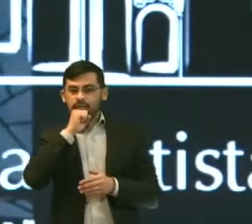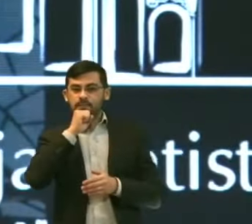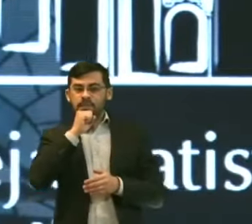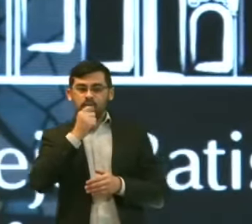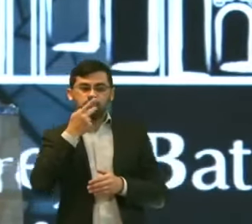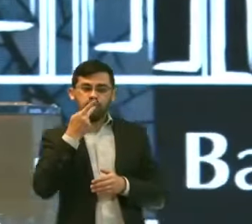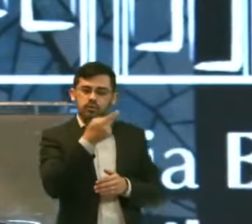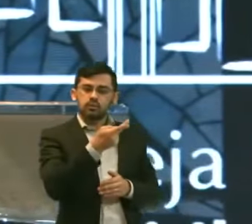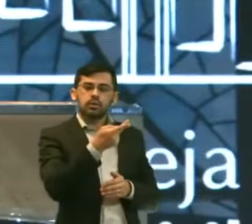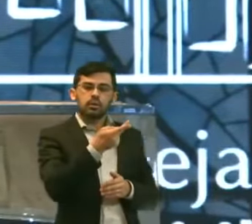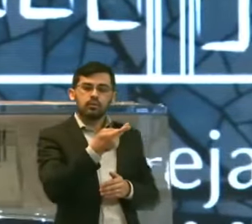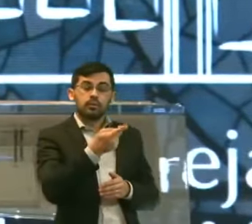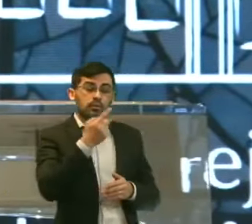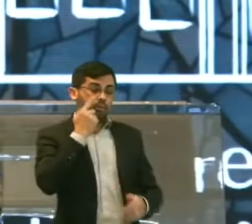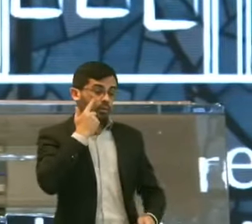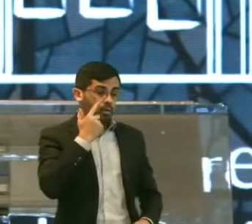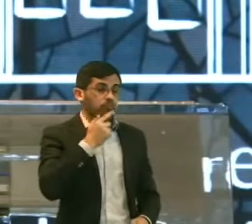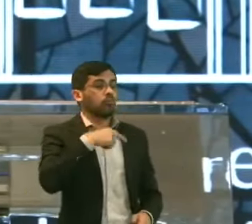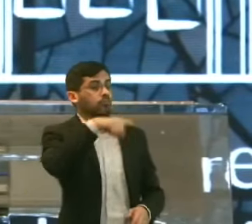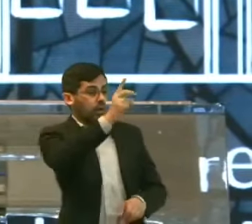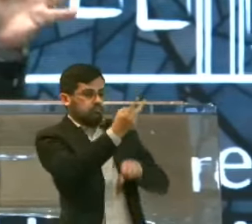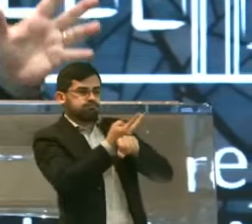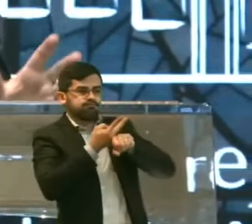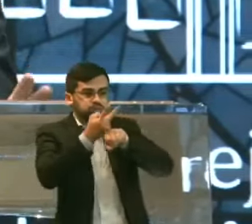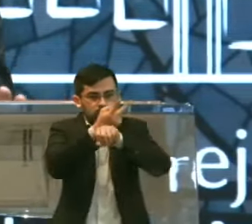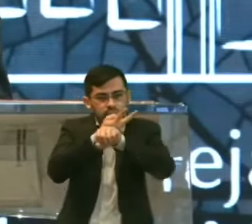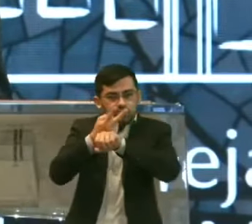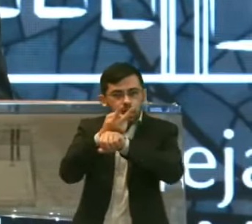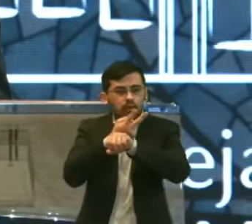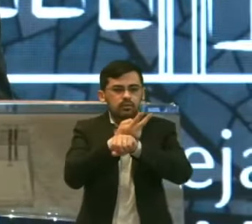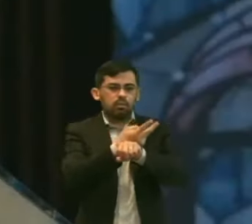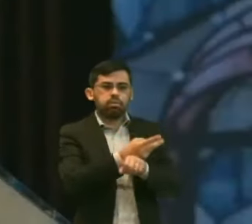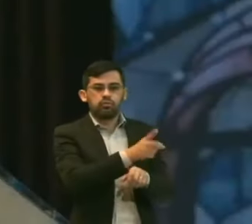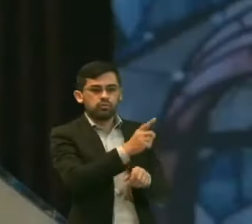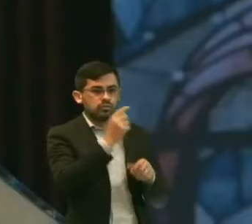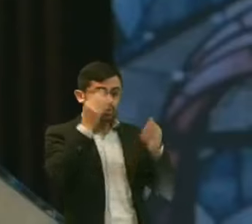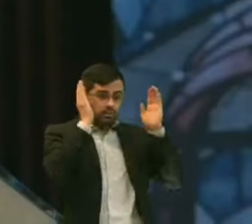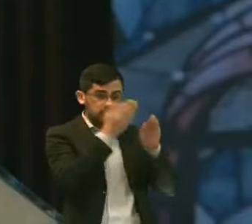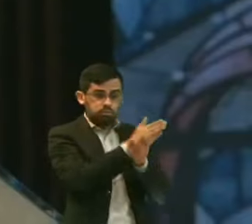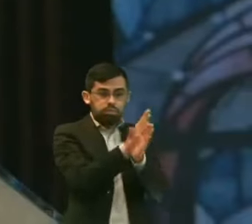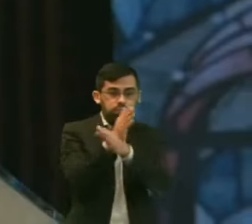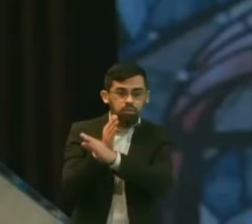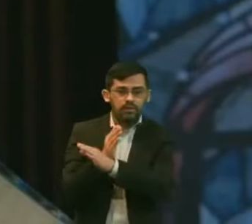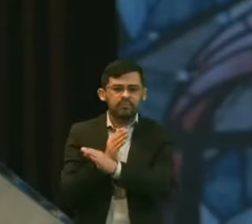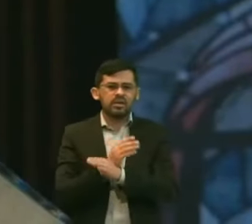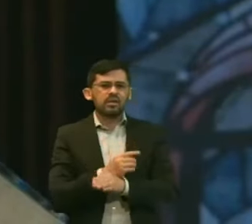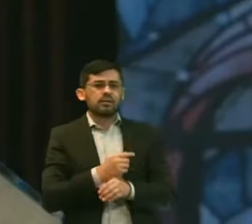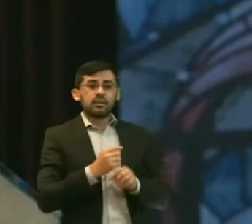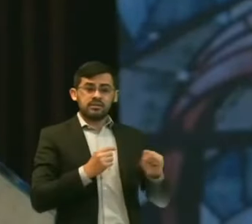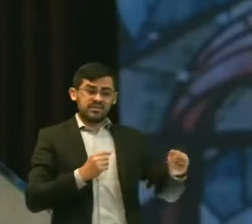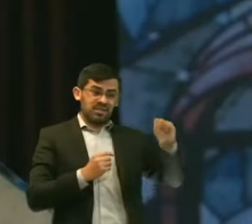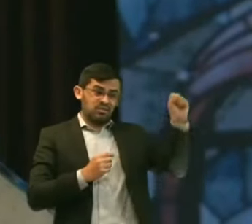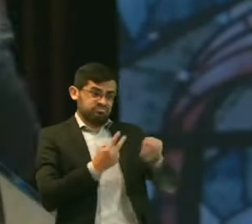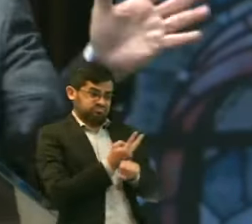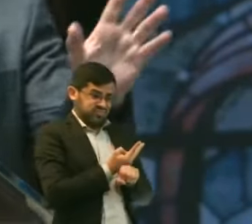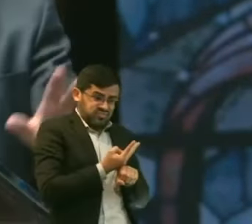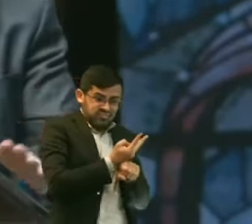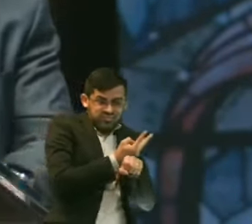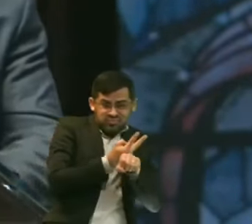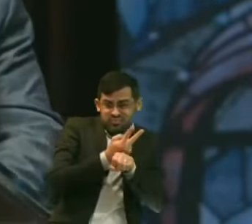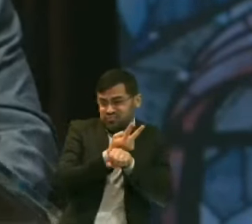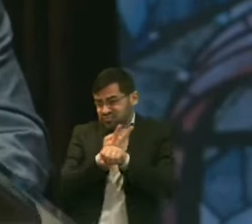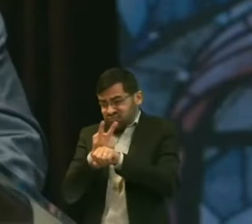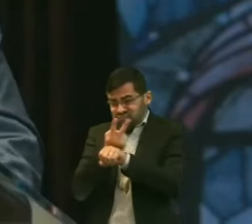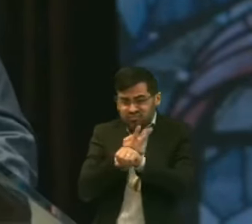Tinha dito Para ele assim Olha Vai procurar Jumentas perdidas E ele rodou Uma grande área E não